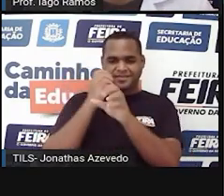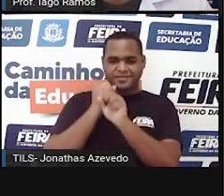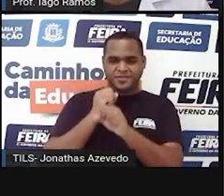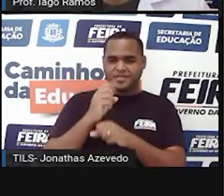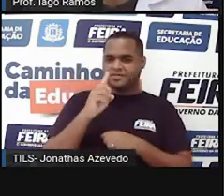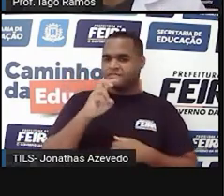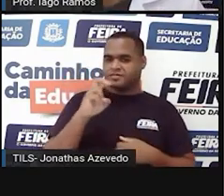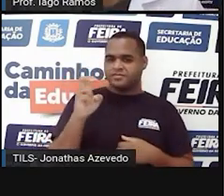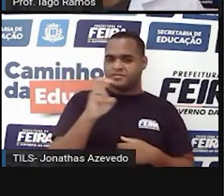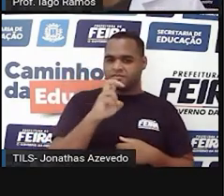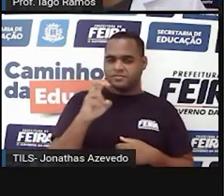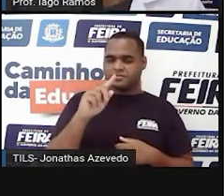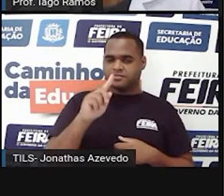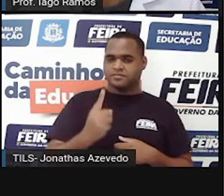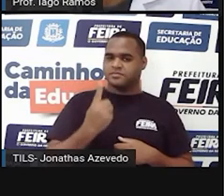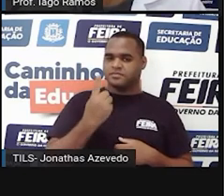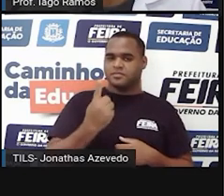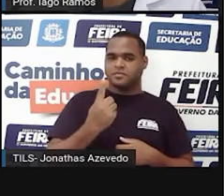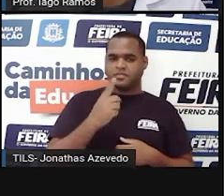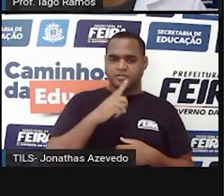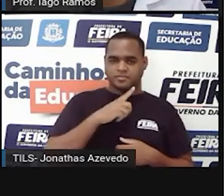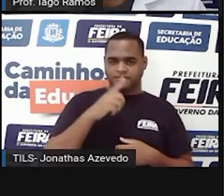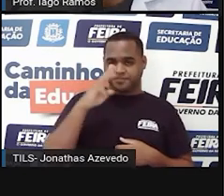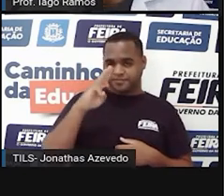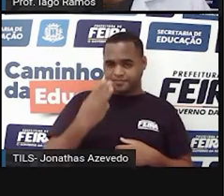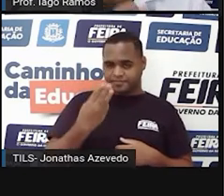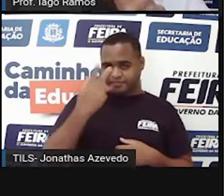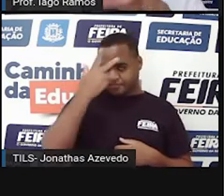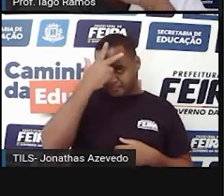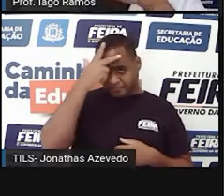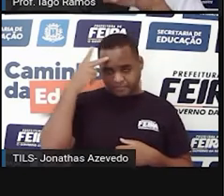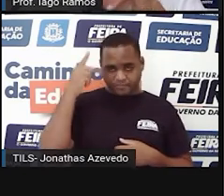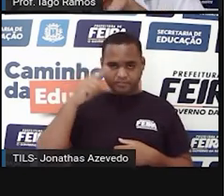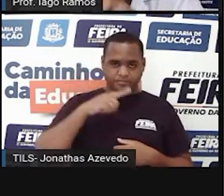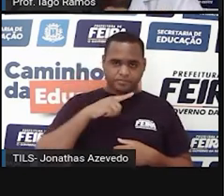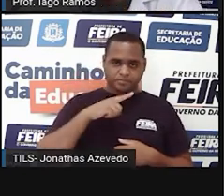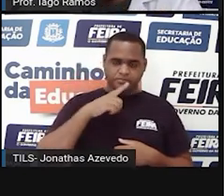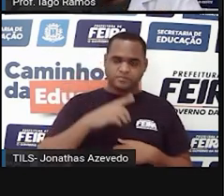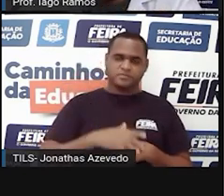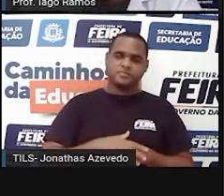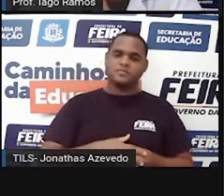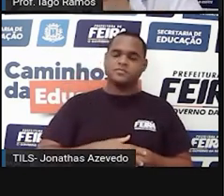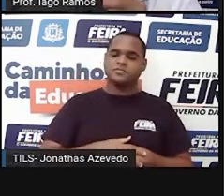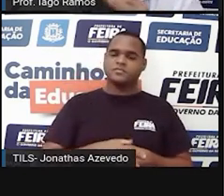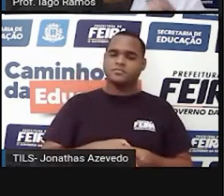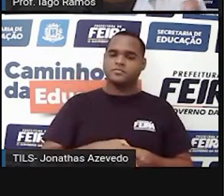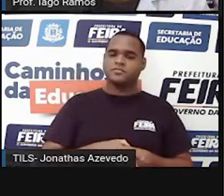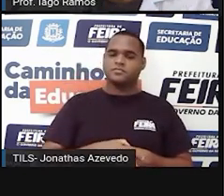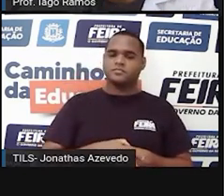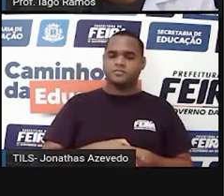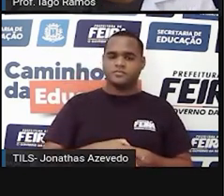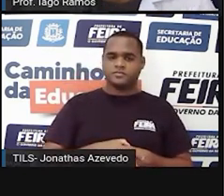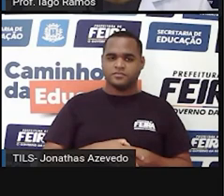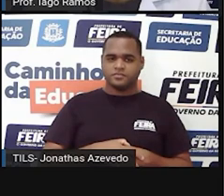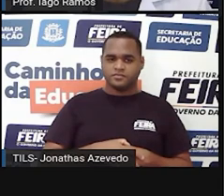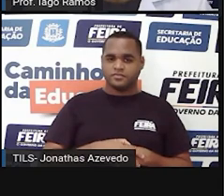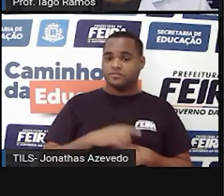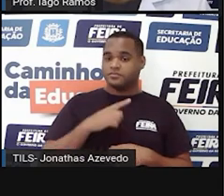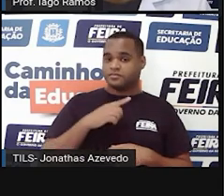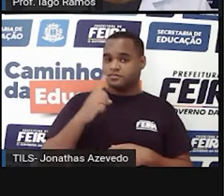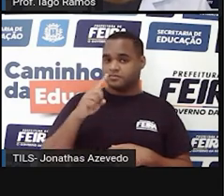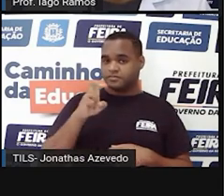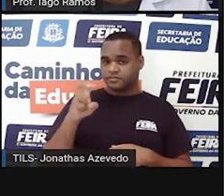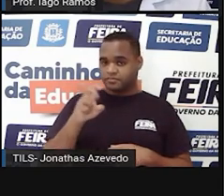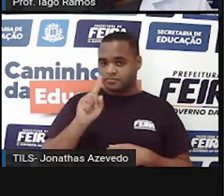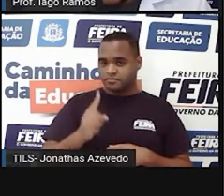de 155,1 milhões de pessoas. Aí, agora, a gente vai pegar esse valor e tirar do total